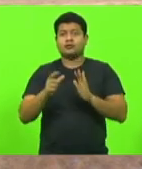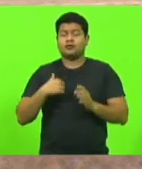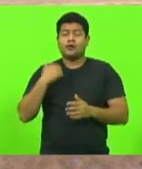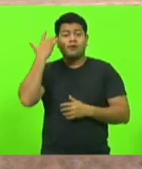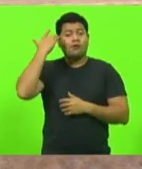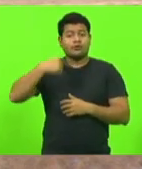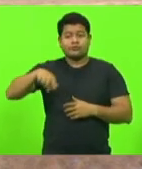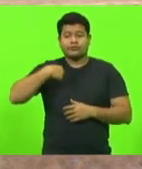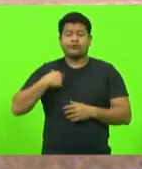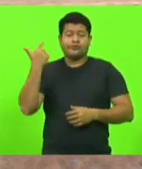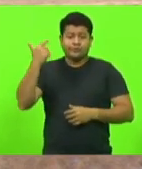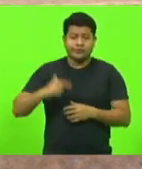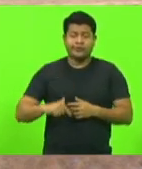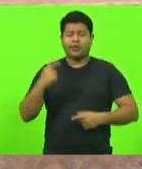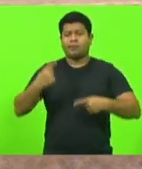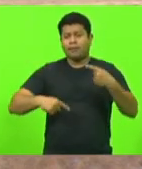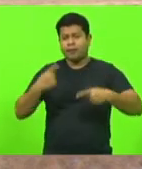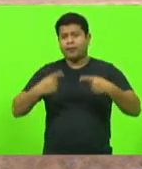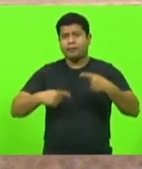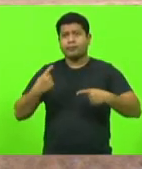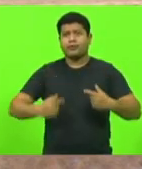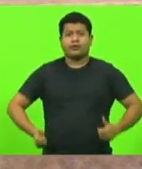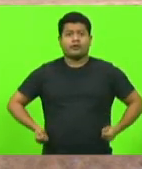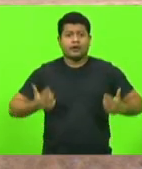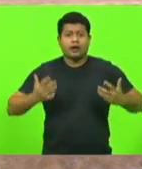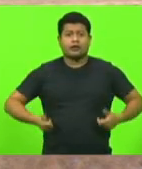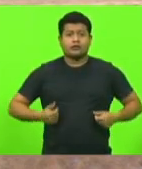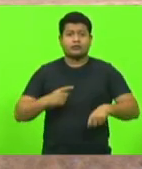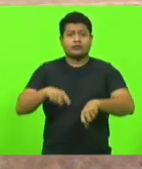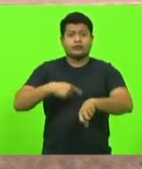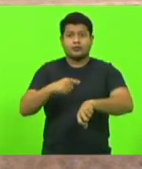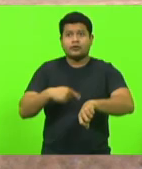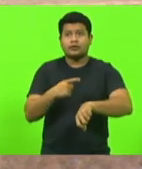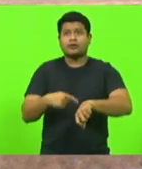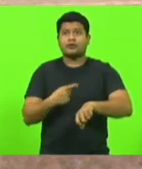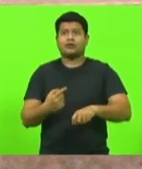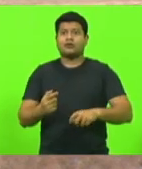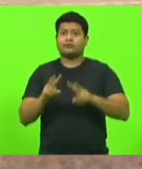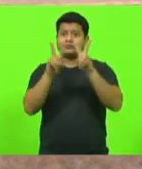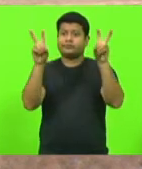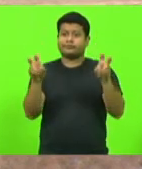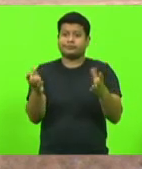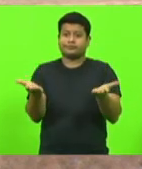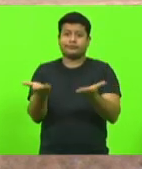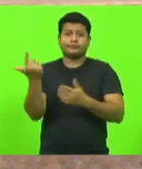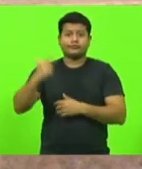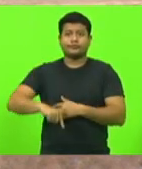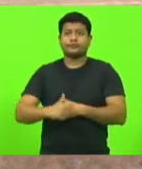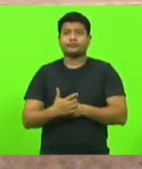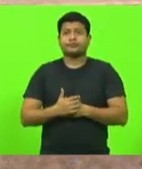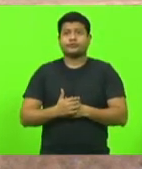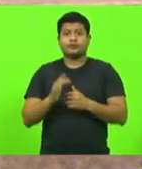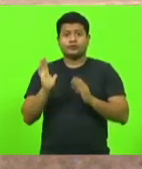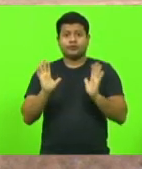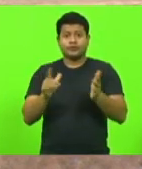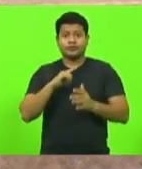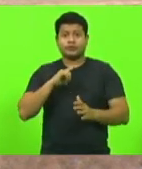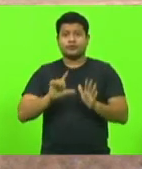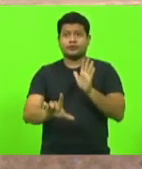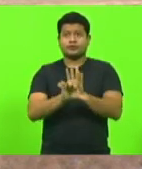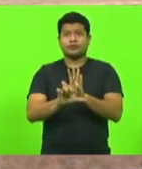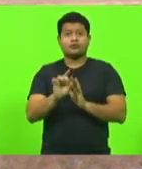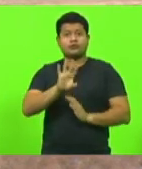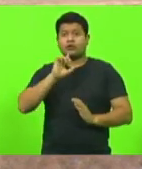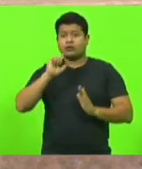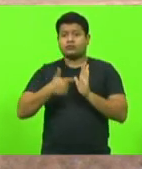gente aqui ficar gastando recursos, e olha quanto tempo que a gente está gastando com esse assunto, já existe a lei nacional, é só denunciar,